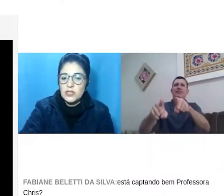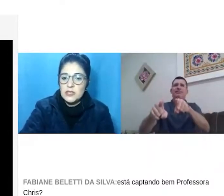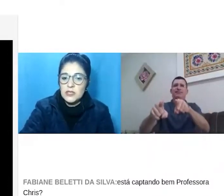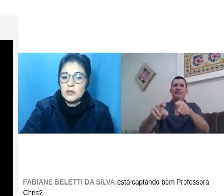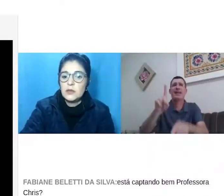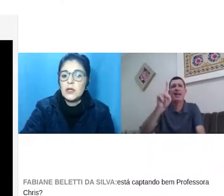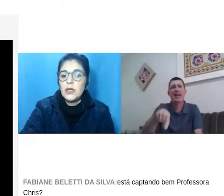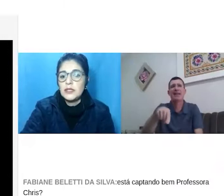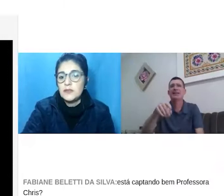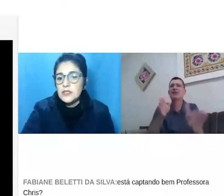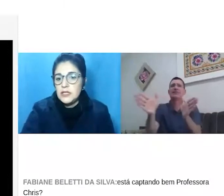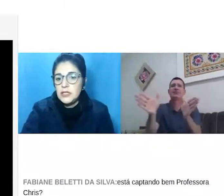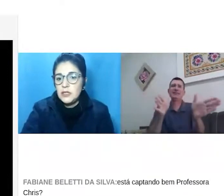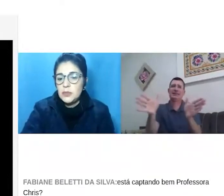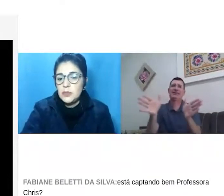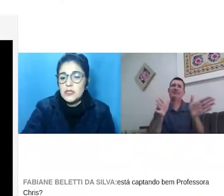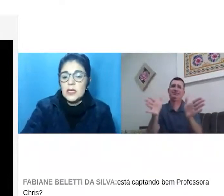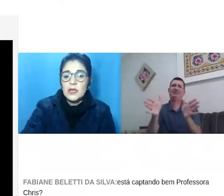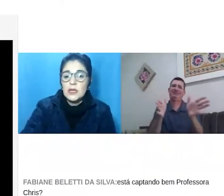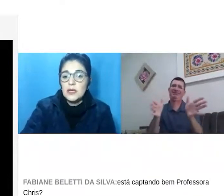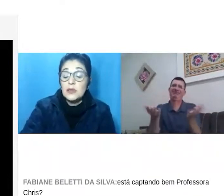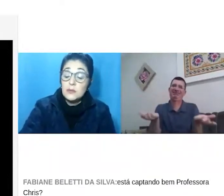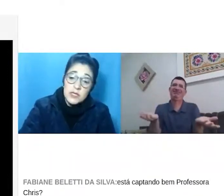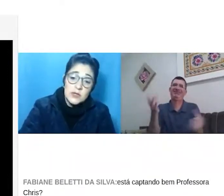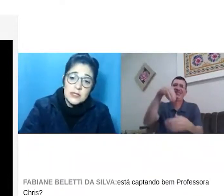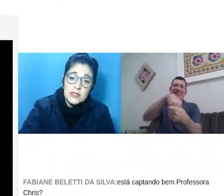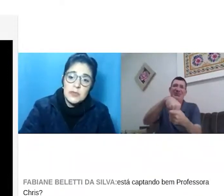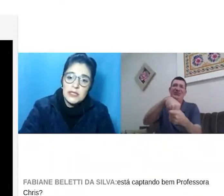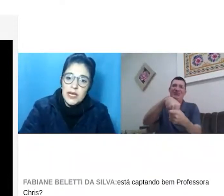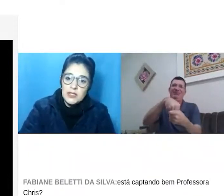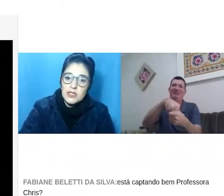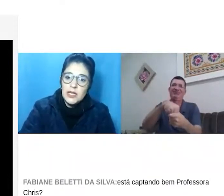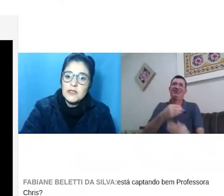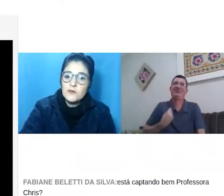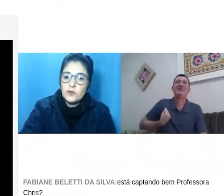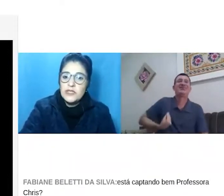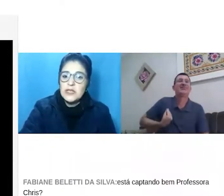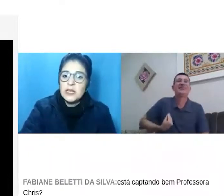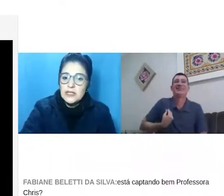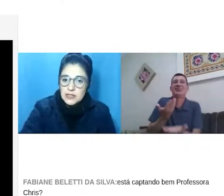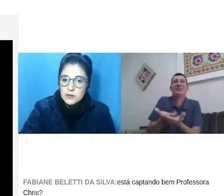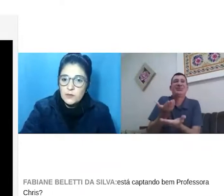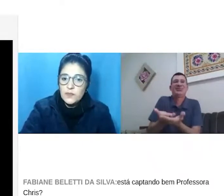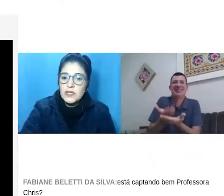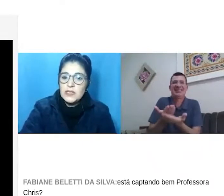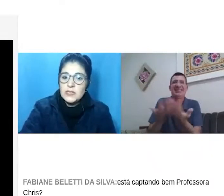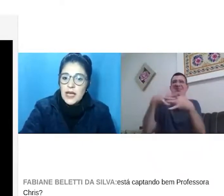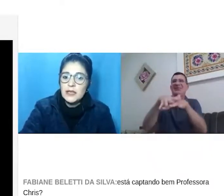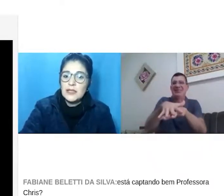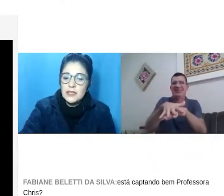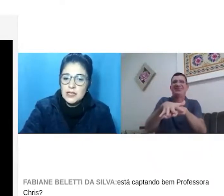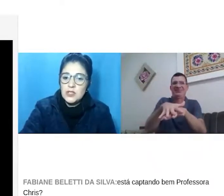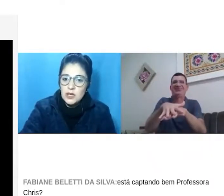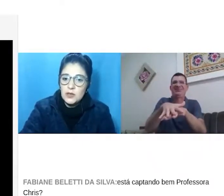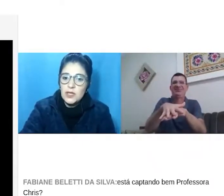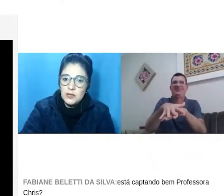comunicação, através da Libras. Isso é acessibilidade, né? Desenvolver essa relação. Estar